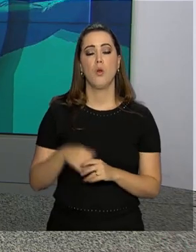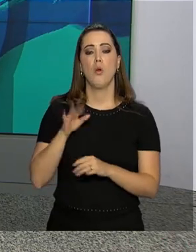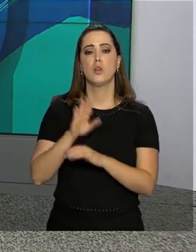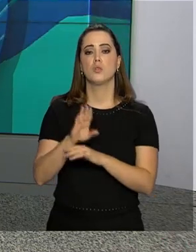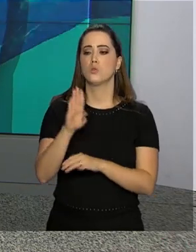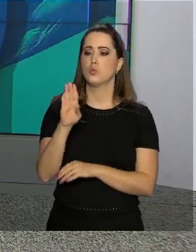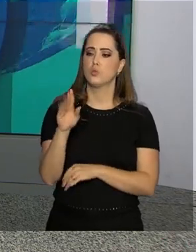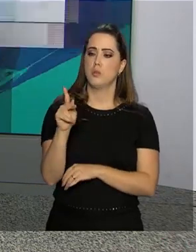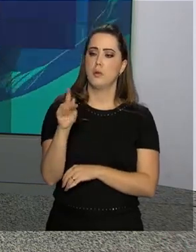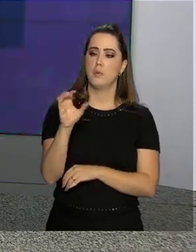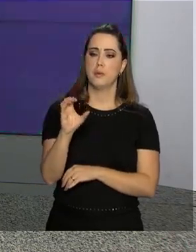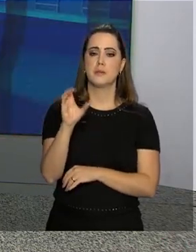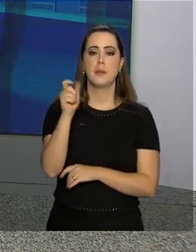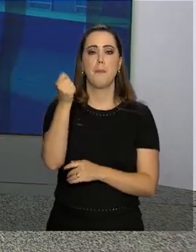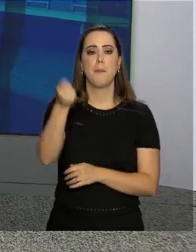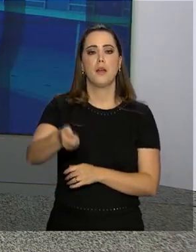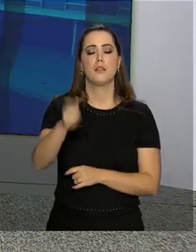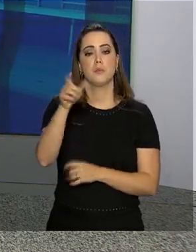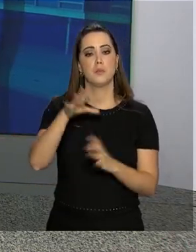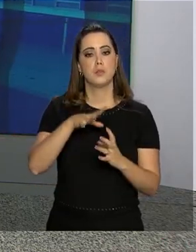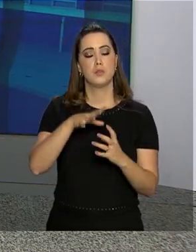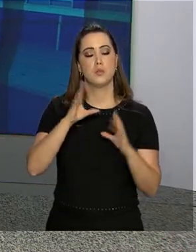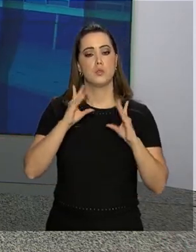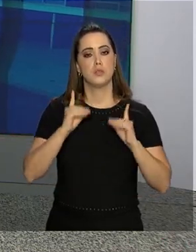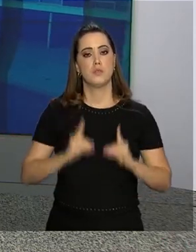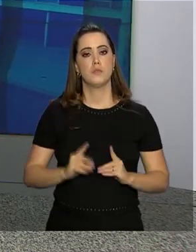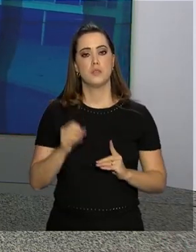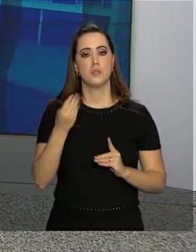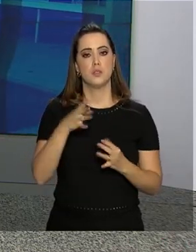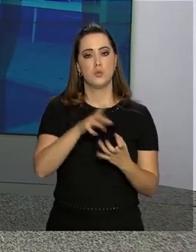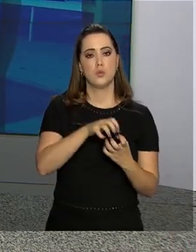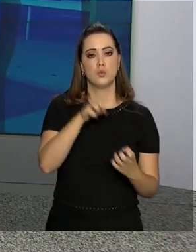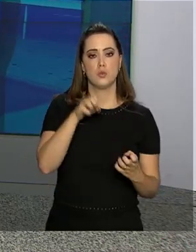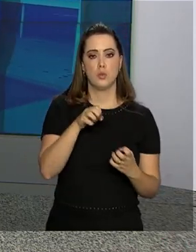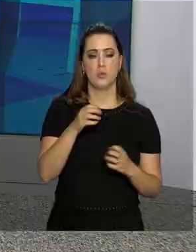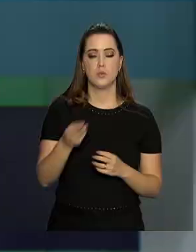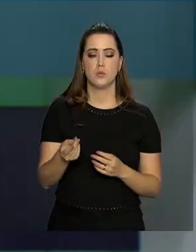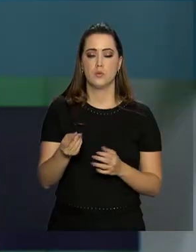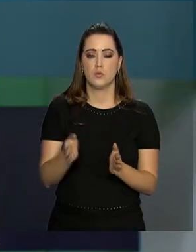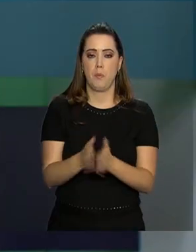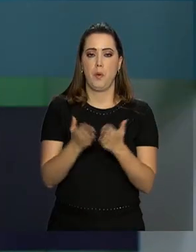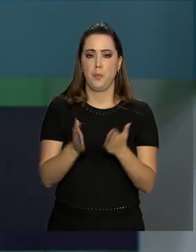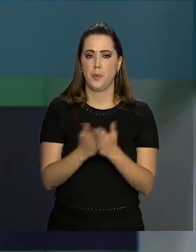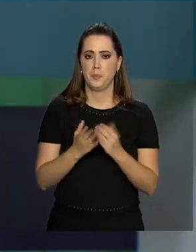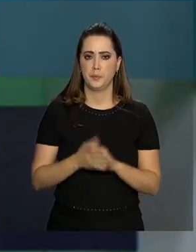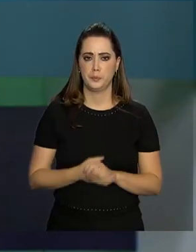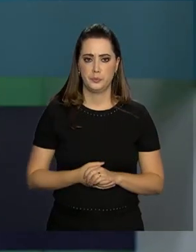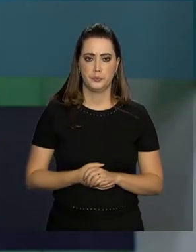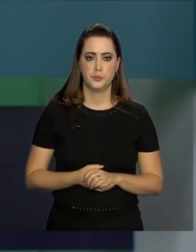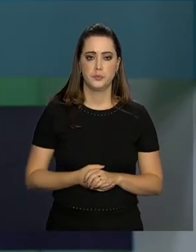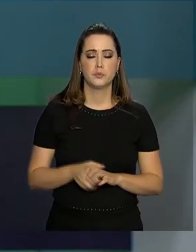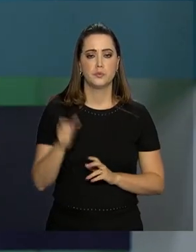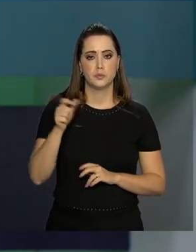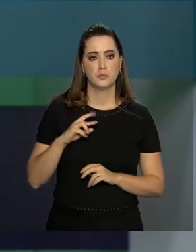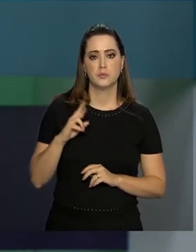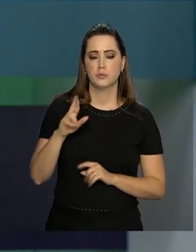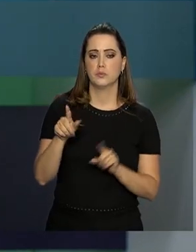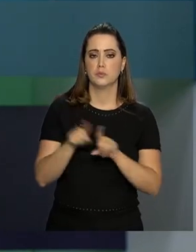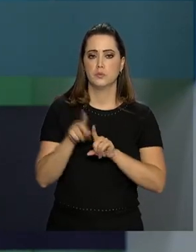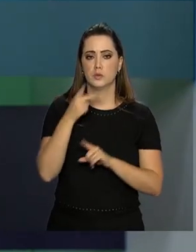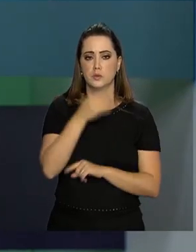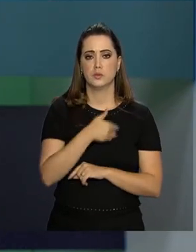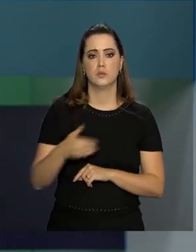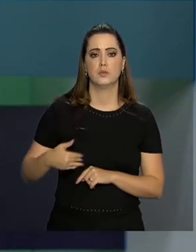O benefício é pago a pessoas com deficiência e idosos de baixa renda. O porta-voz disse também que o governo